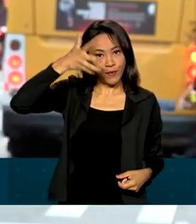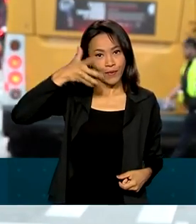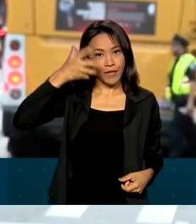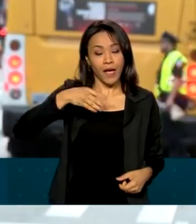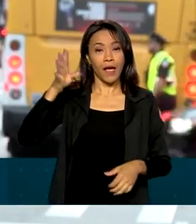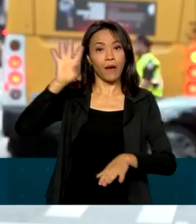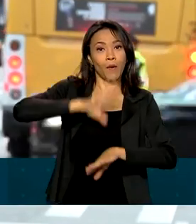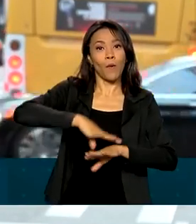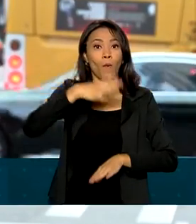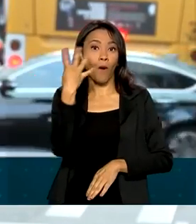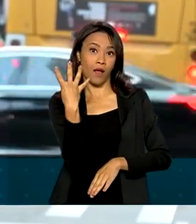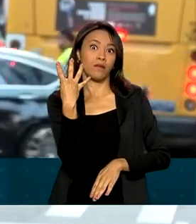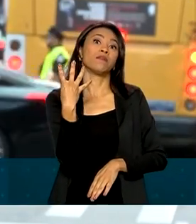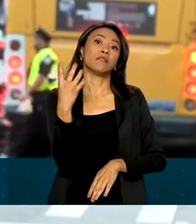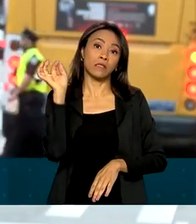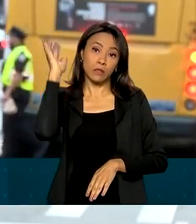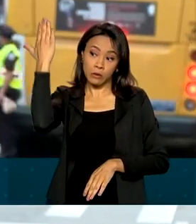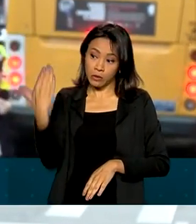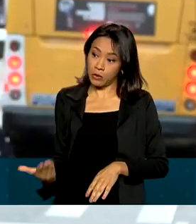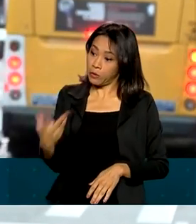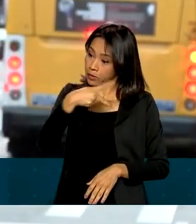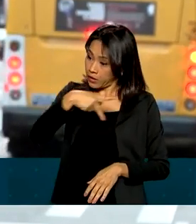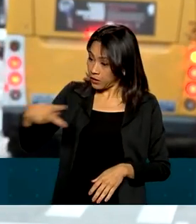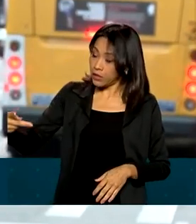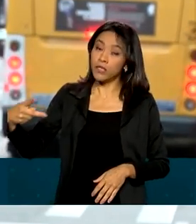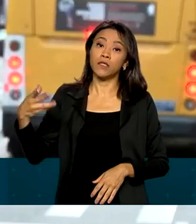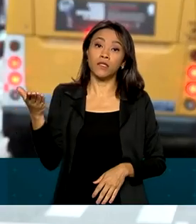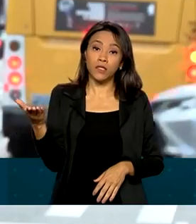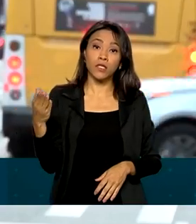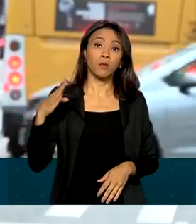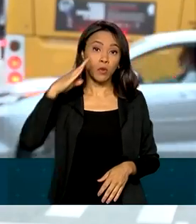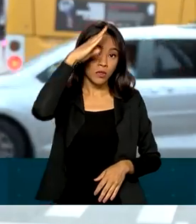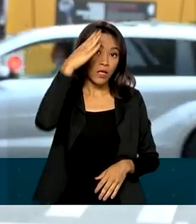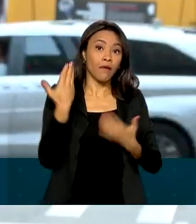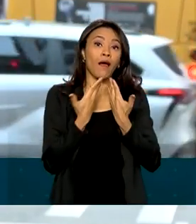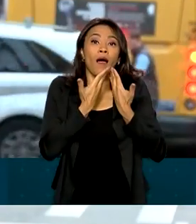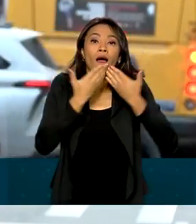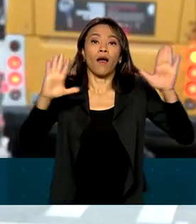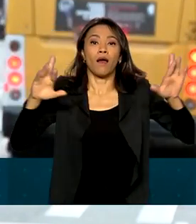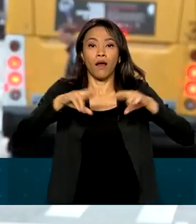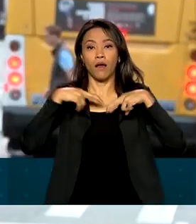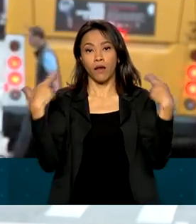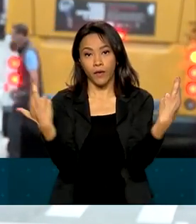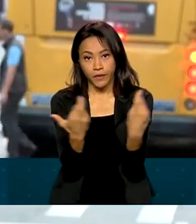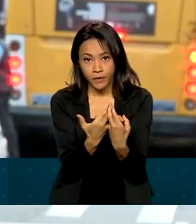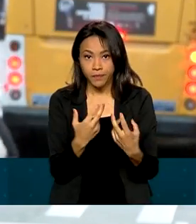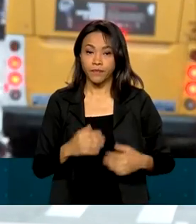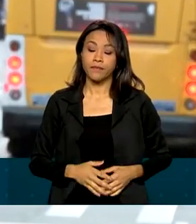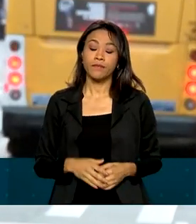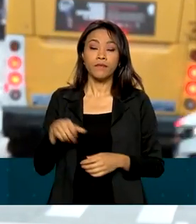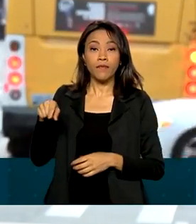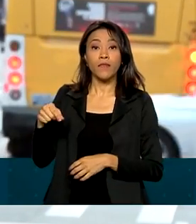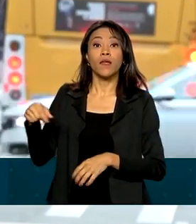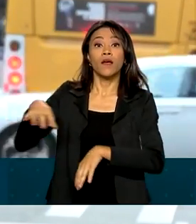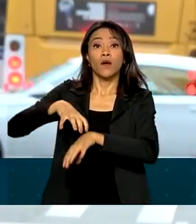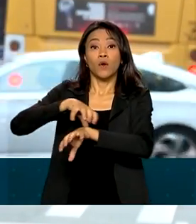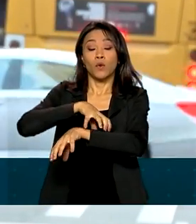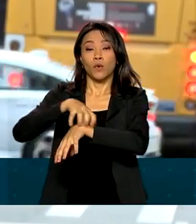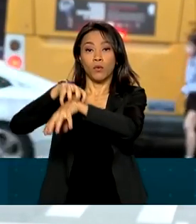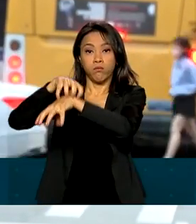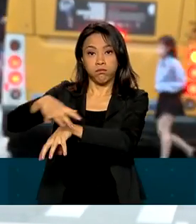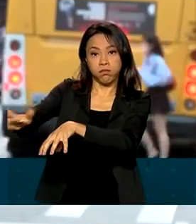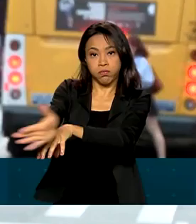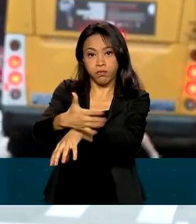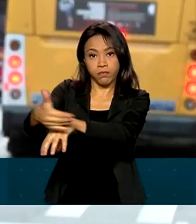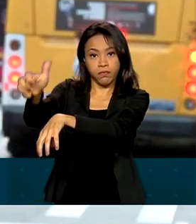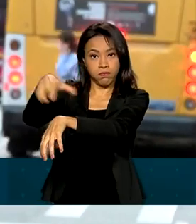que o presidente Jair Bolsonaro abre, então, a Assembleia Geral da ONU. De acordo com o Itamaraty, o presidente deve mencionar